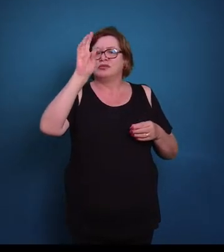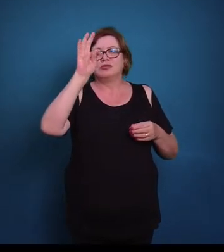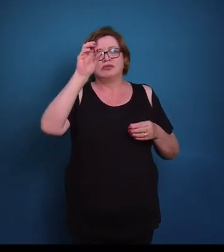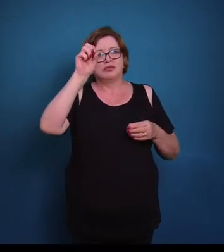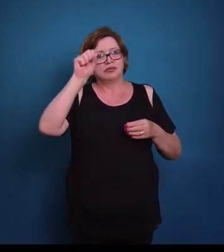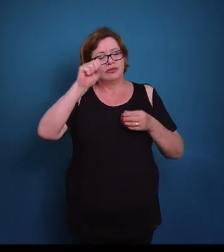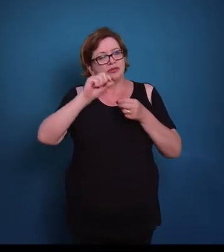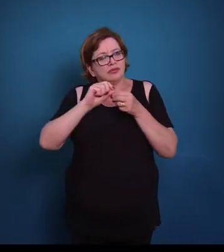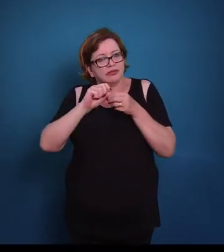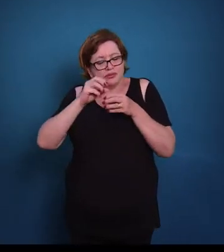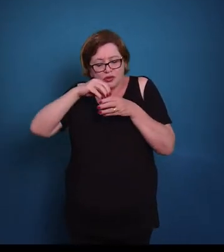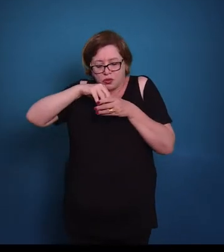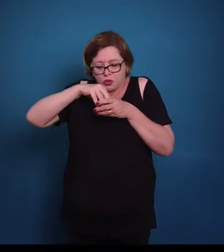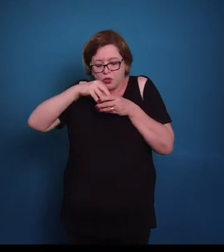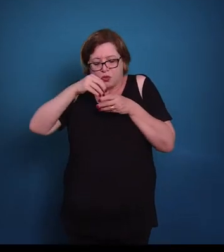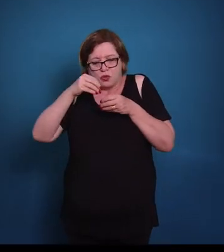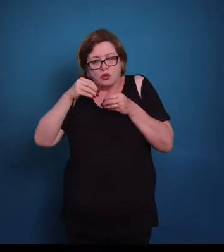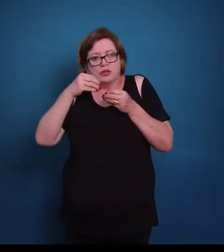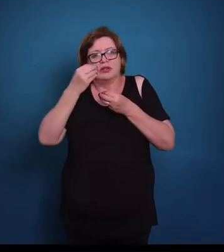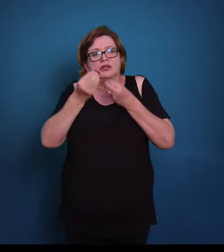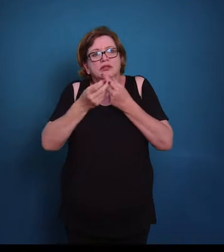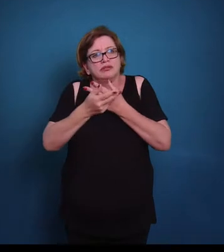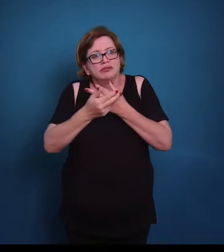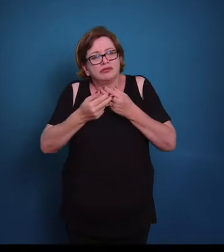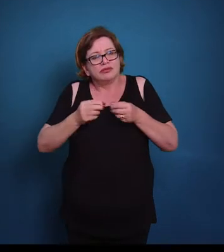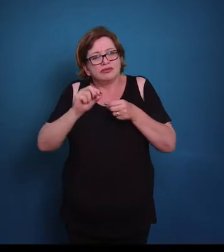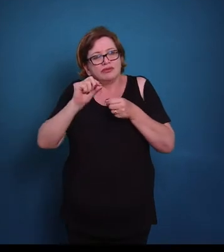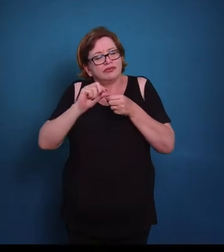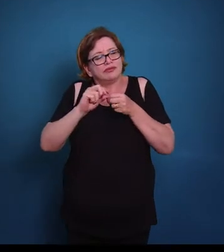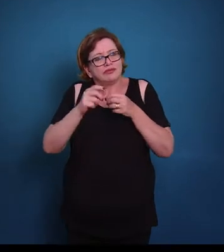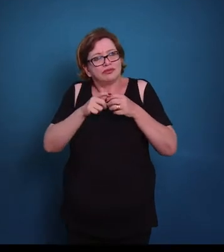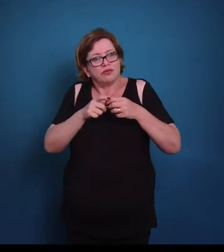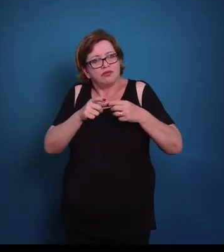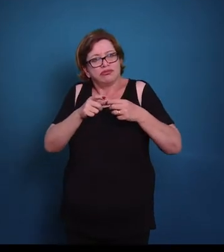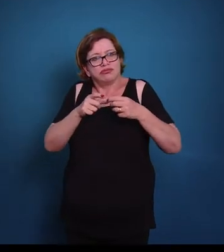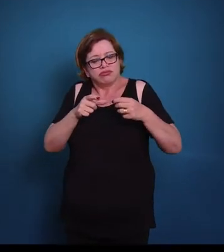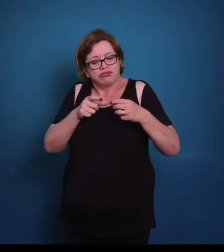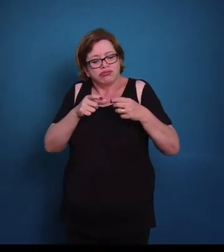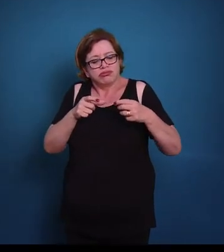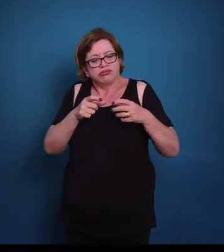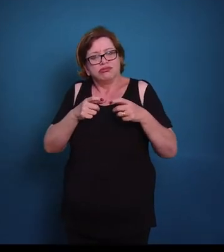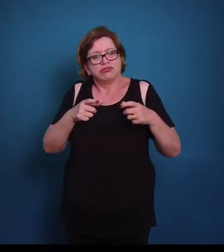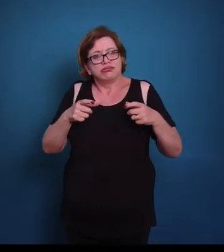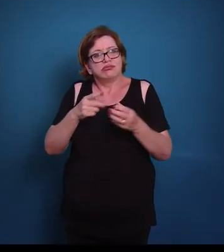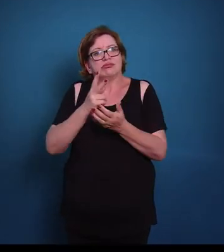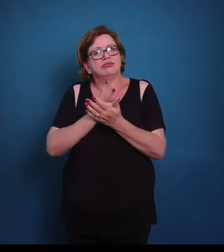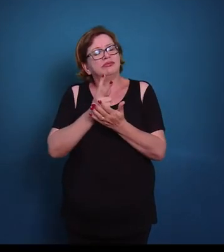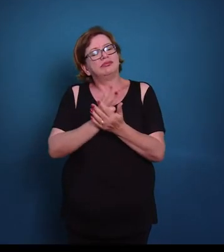cartilaginosa, e vão dar origem a chondrócitos, então permitindo o crescimento na margem desse tecido.